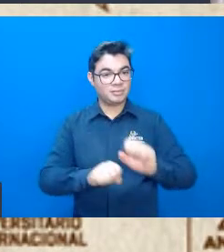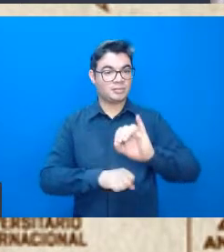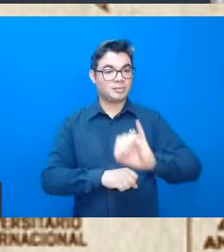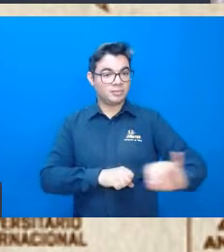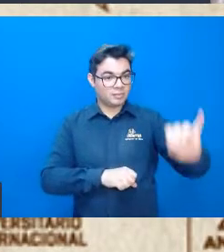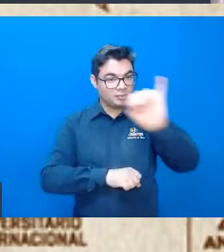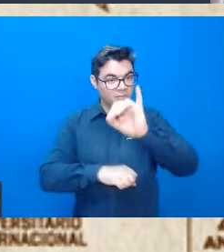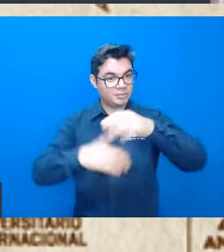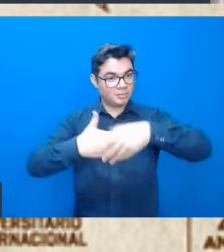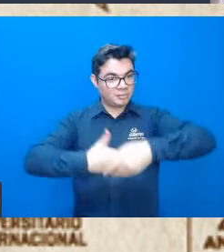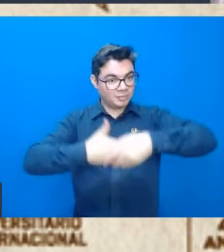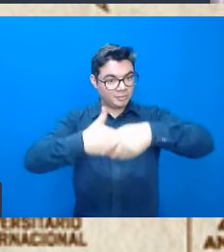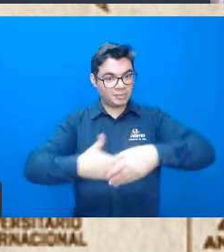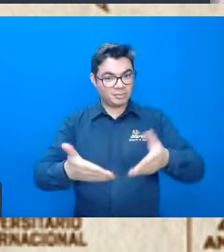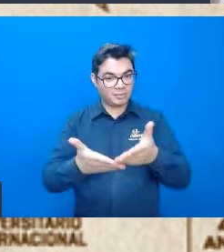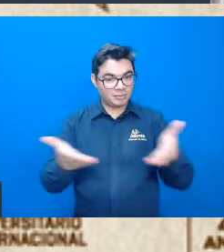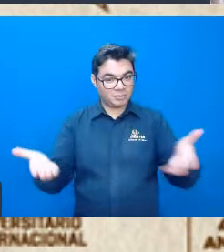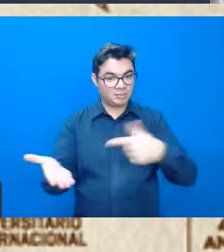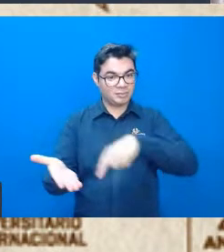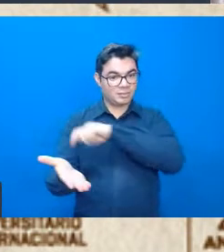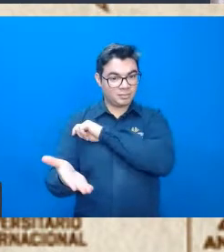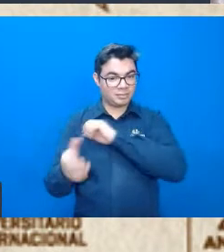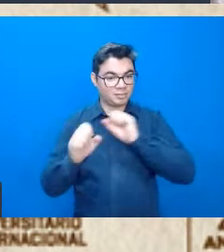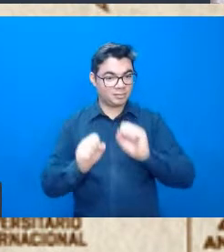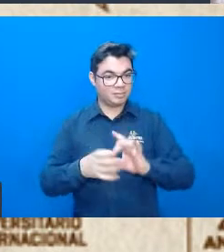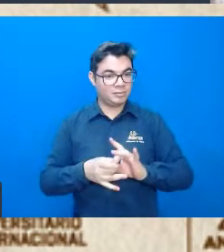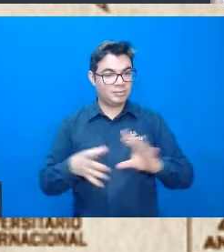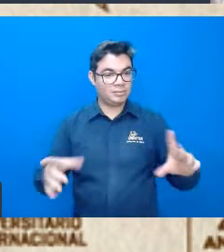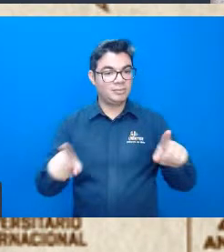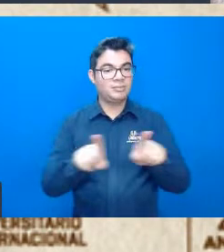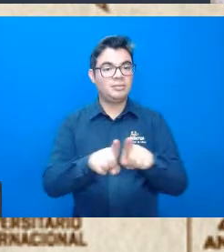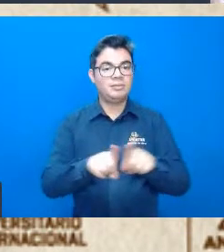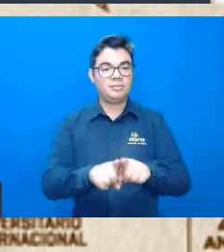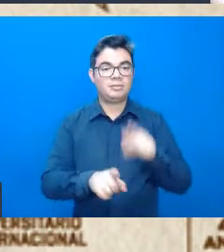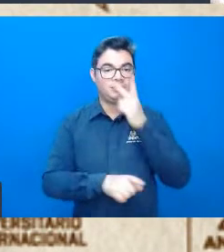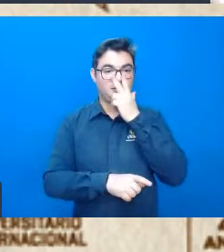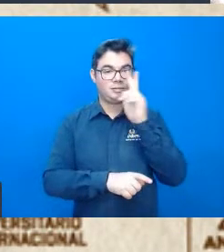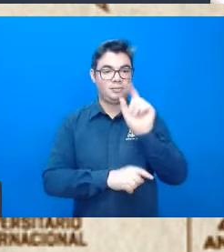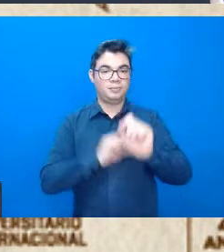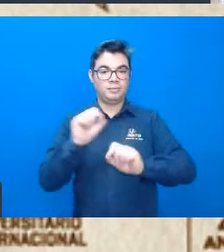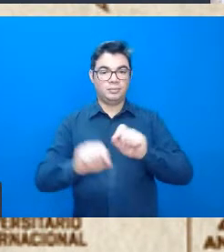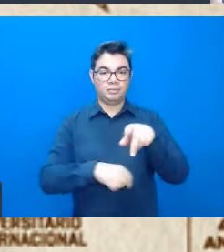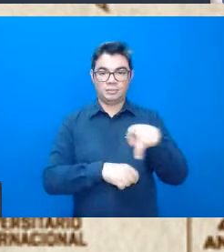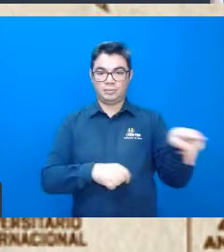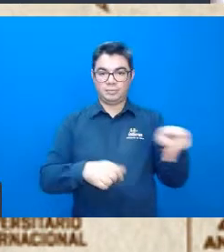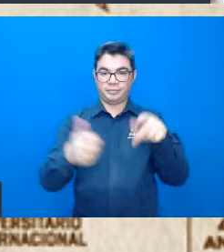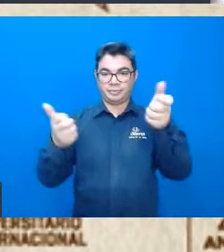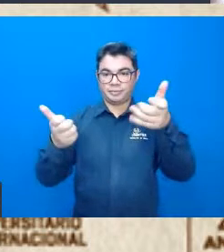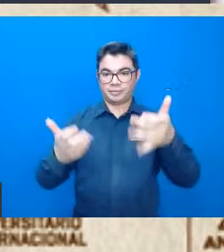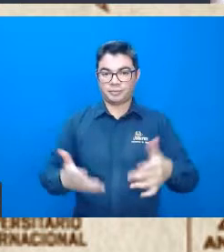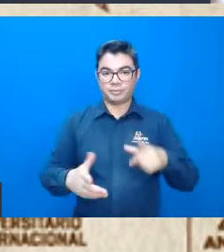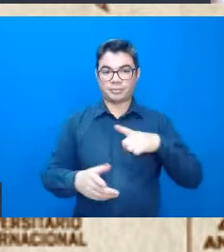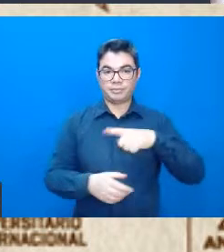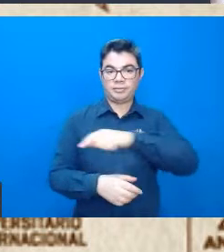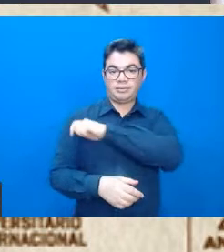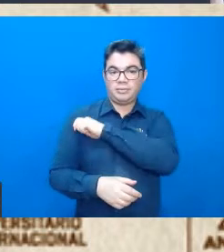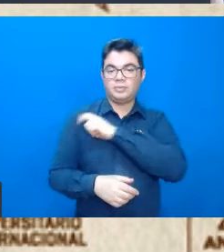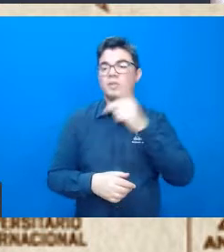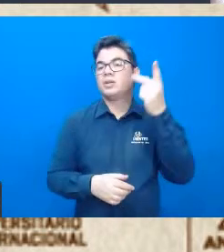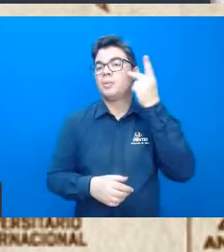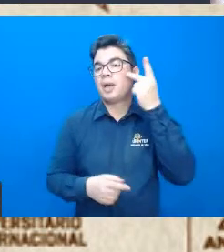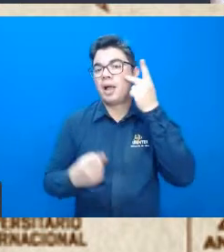conversar um pouco com os nossos estudantes. Então, nós temos, acho que as professoras já comentaram, nós temos estudantes aqui de São